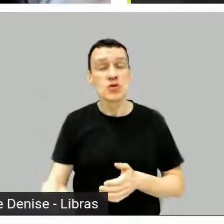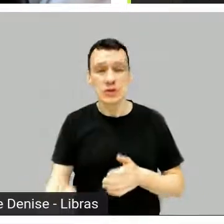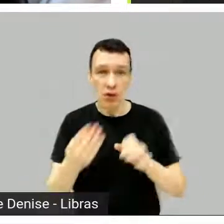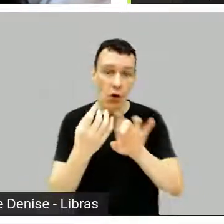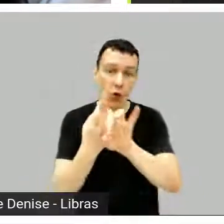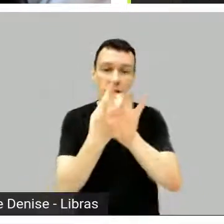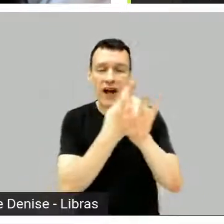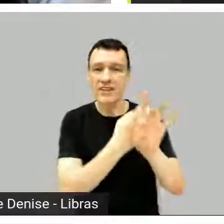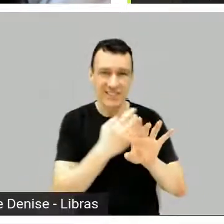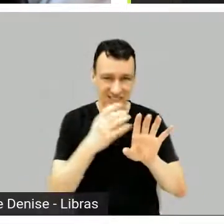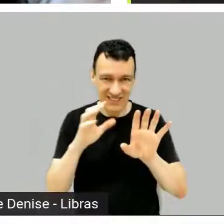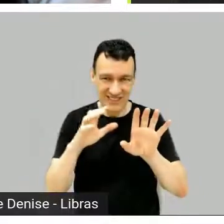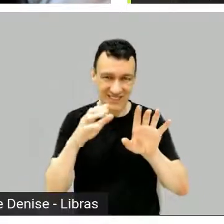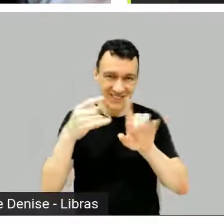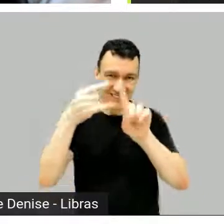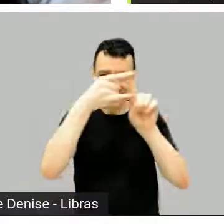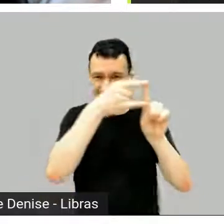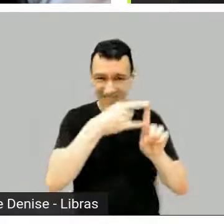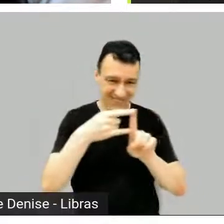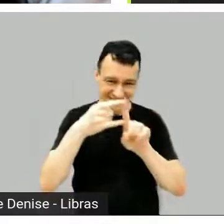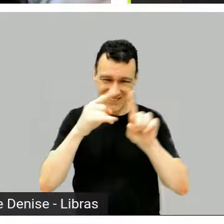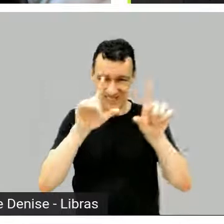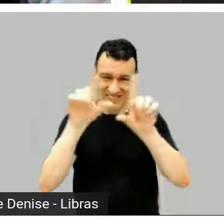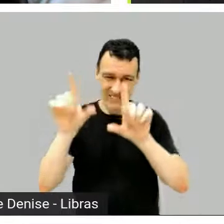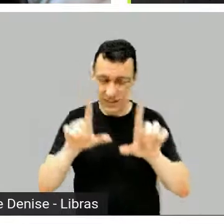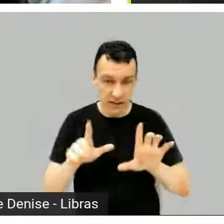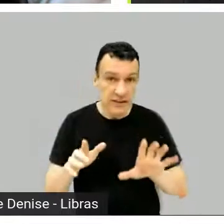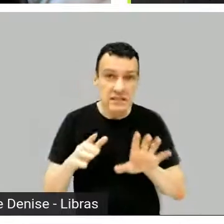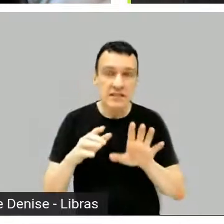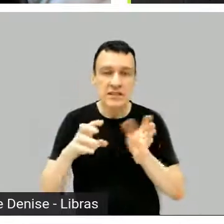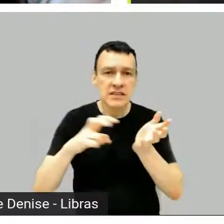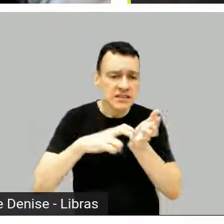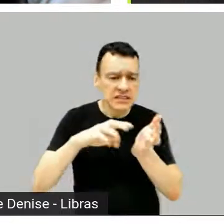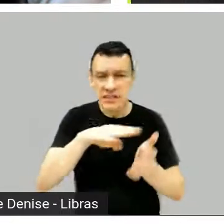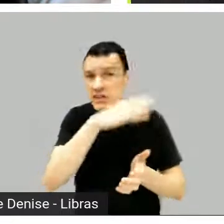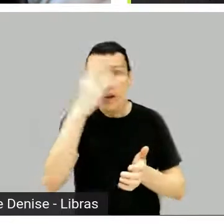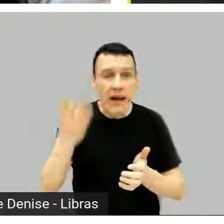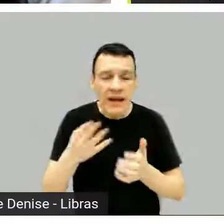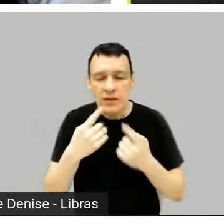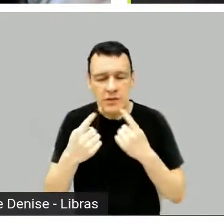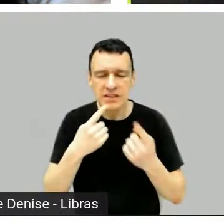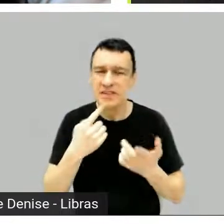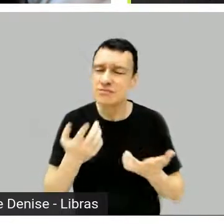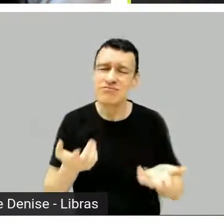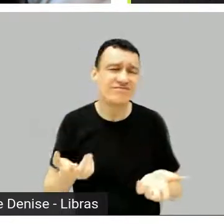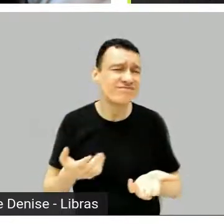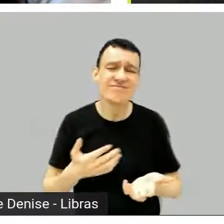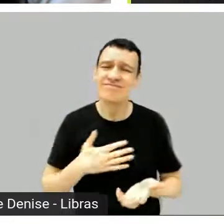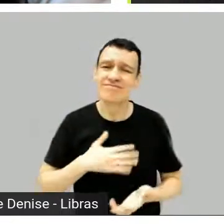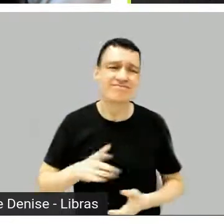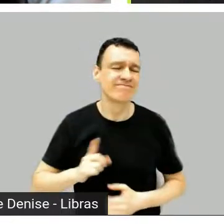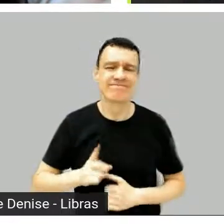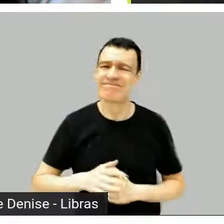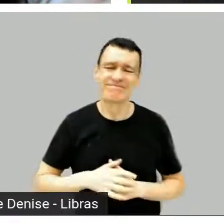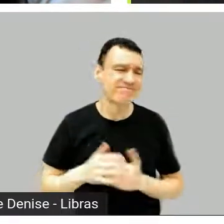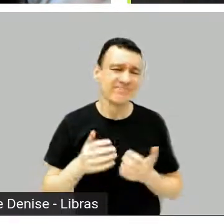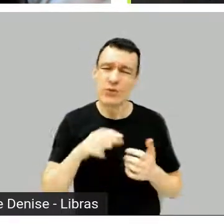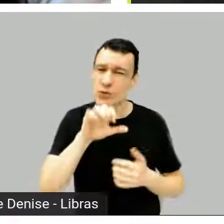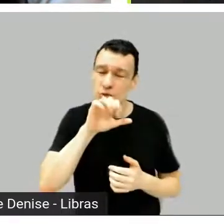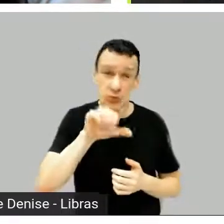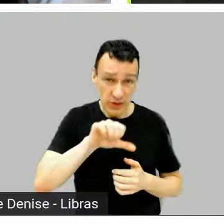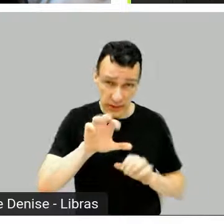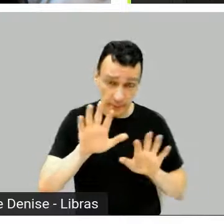a sala, assim, a sala presencial, a sala como deve ser, ela,